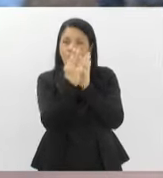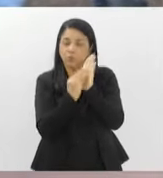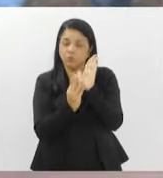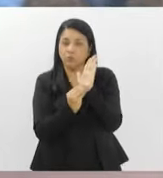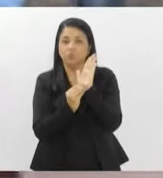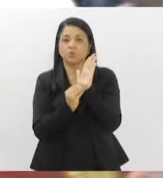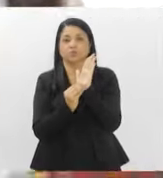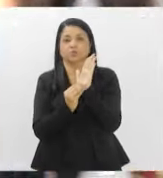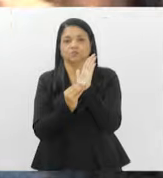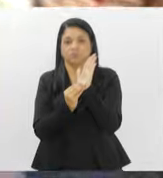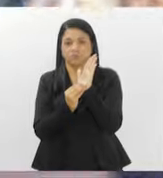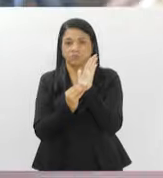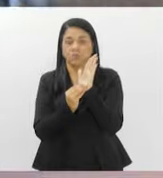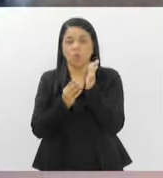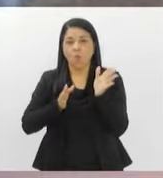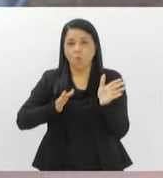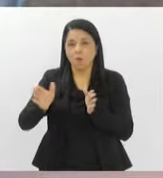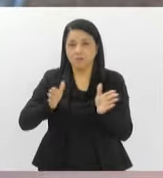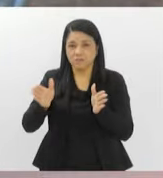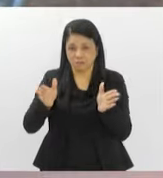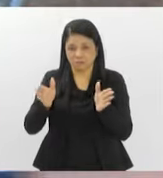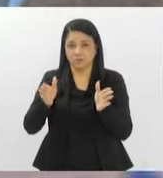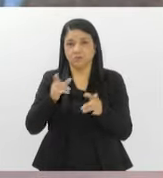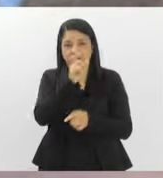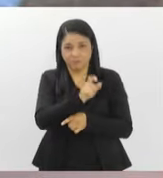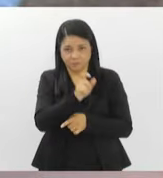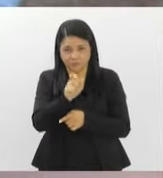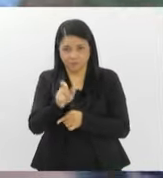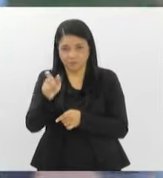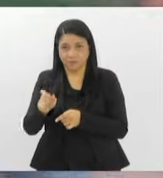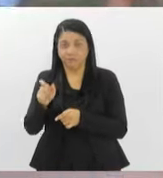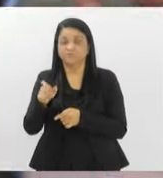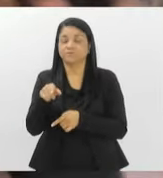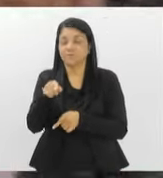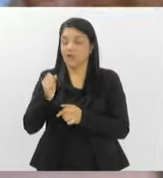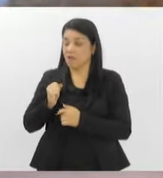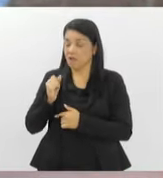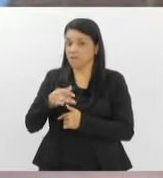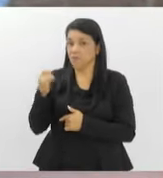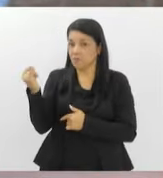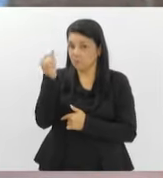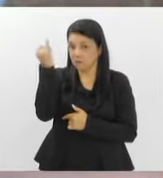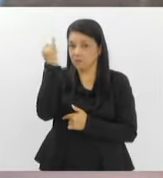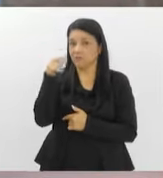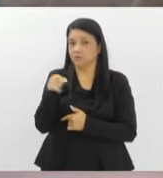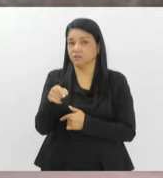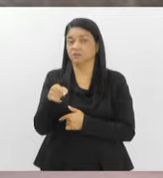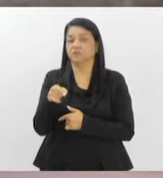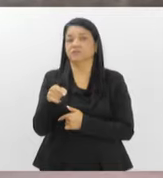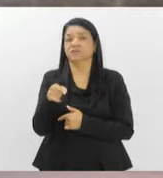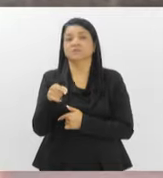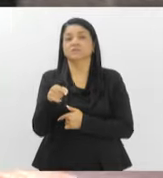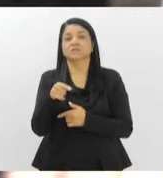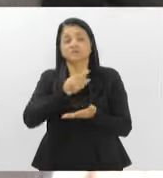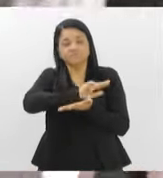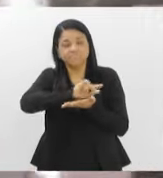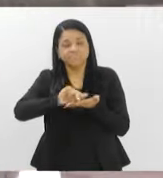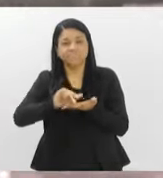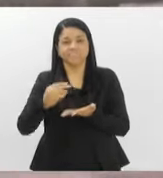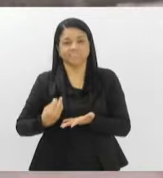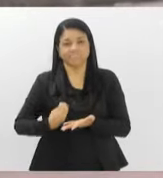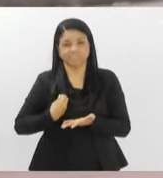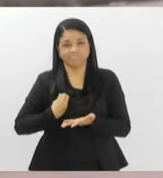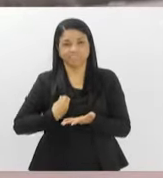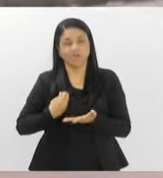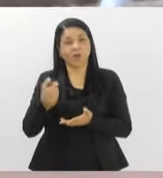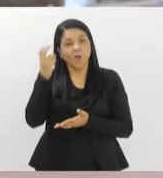um acesso maior às pessoas, né? Uma ação importantíssima, né, Vicente? Falar só um pouquinho sobre a diversidade e a cultura daquela